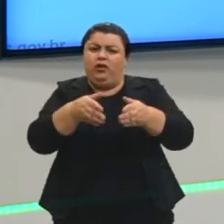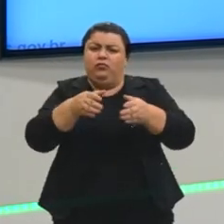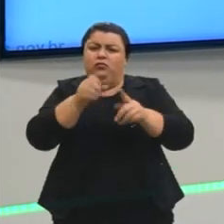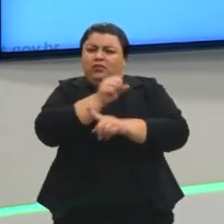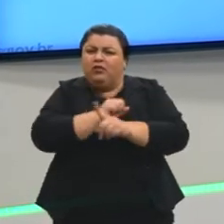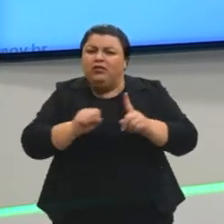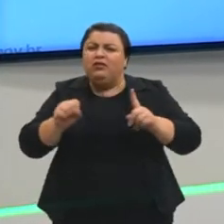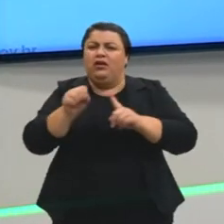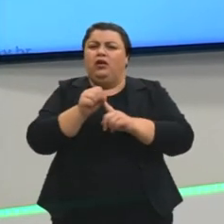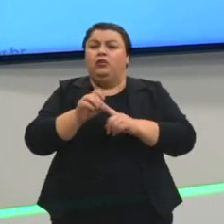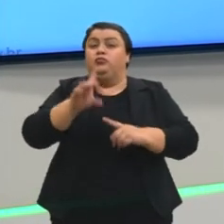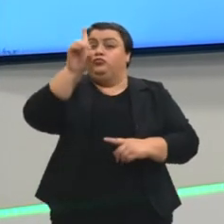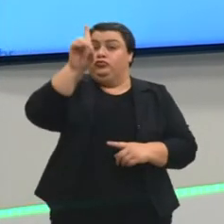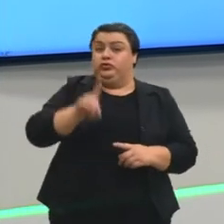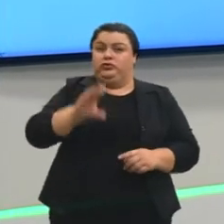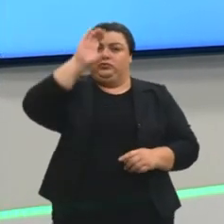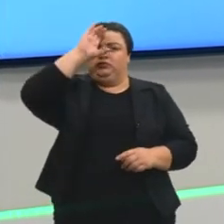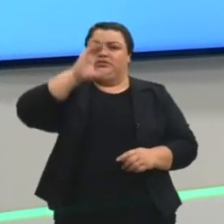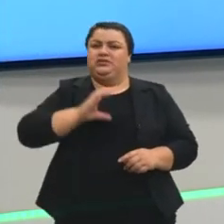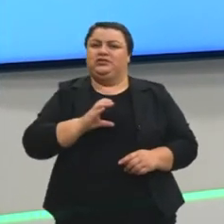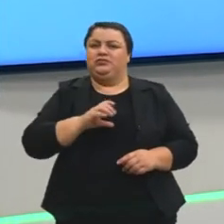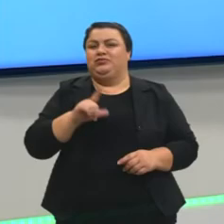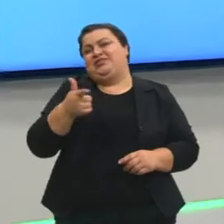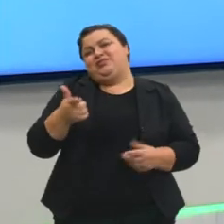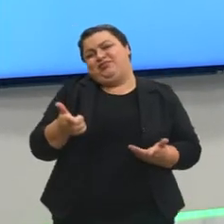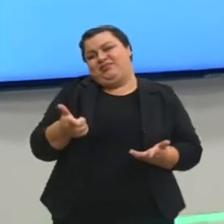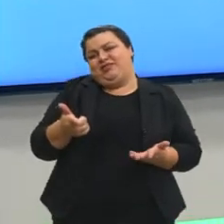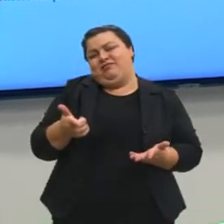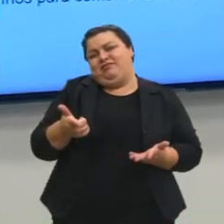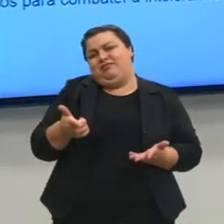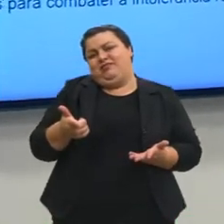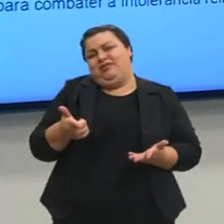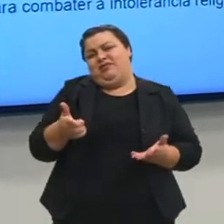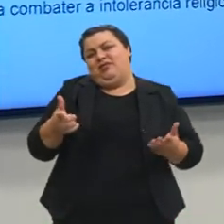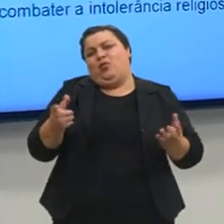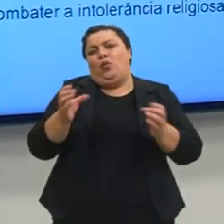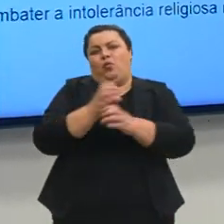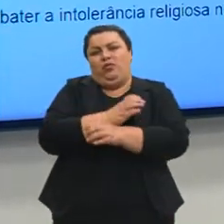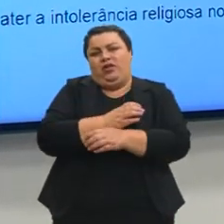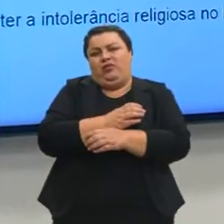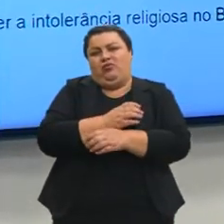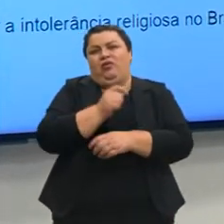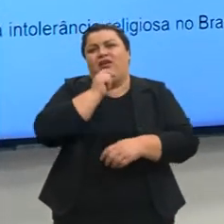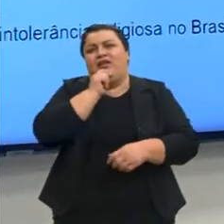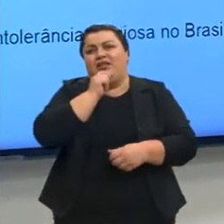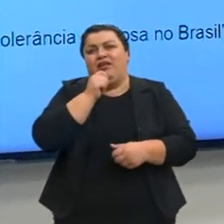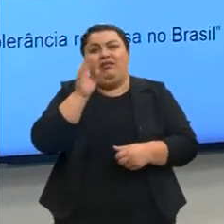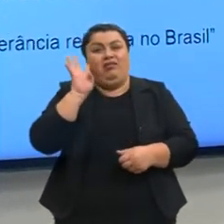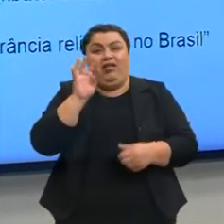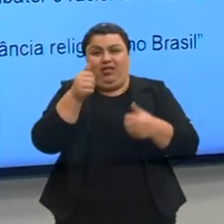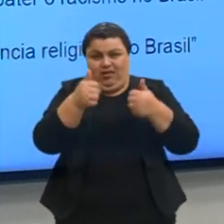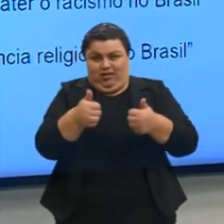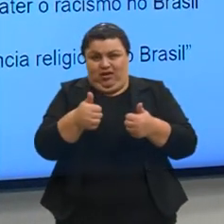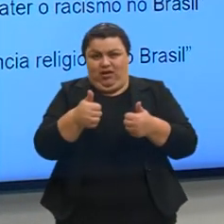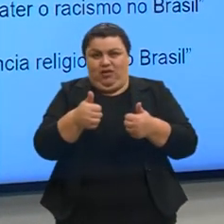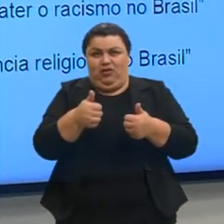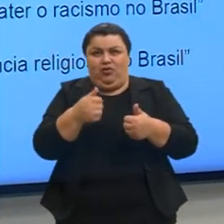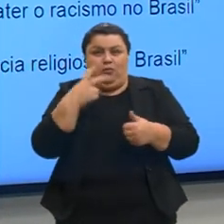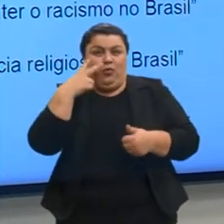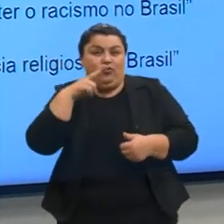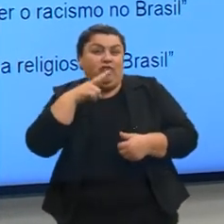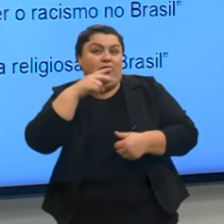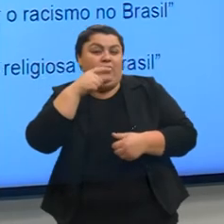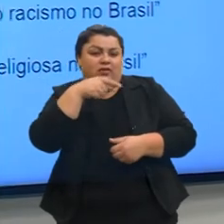vocês, um direito do cidadão que não é ofertado para ele completamente. Tá legal? A gente pode ver por esses cinco anos que eles